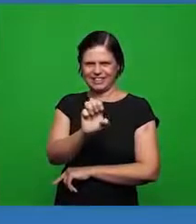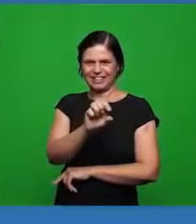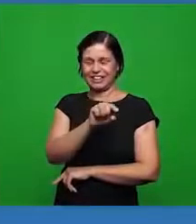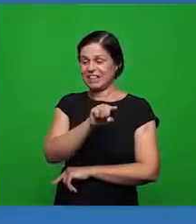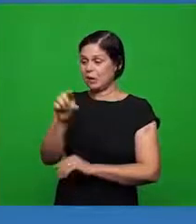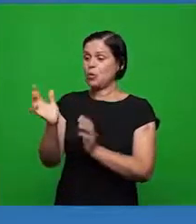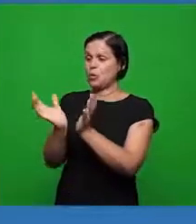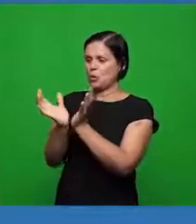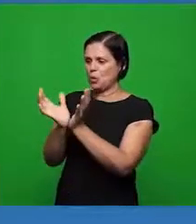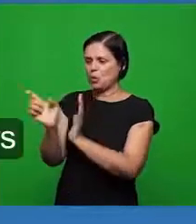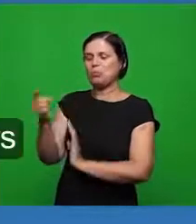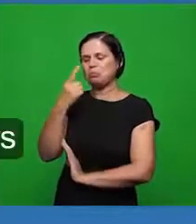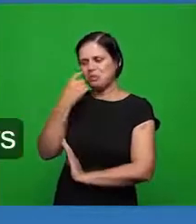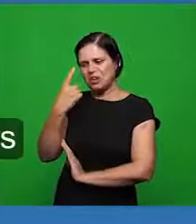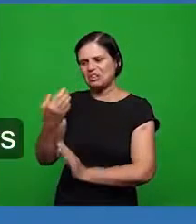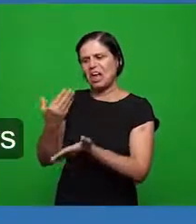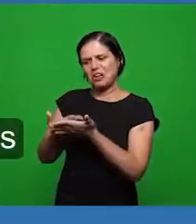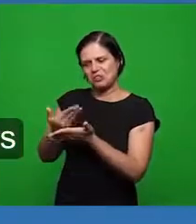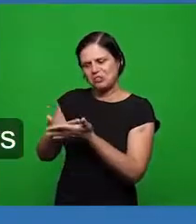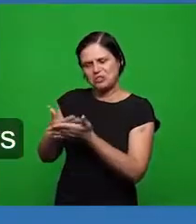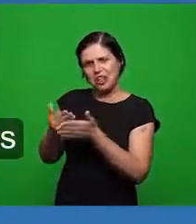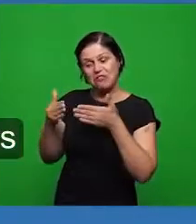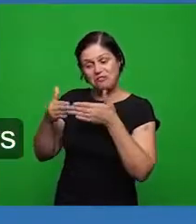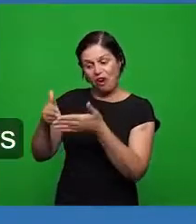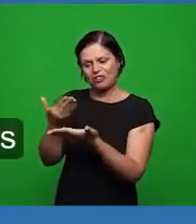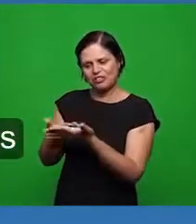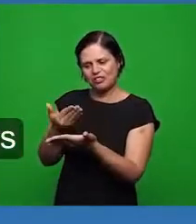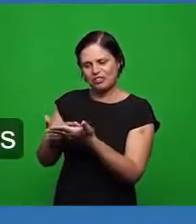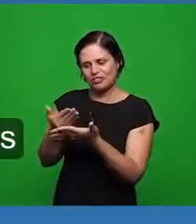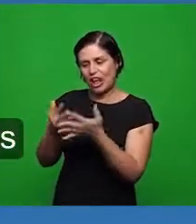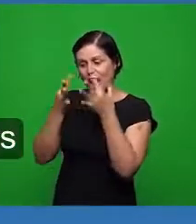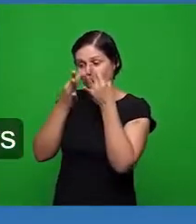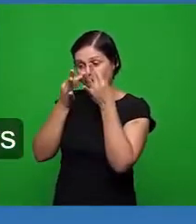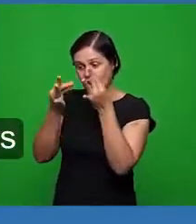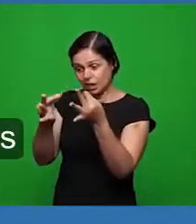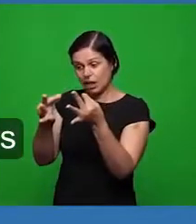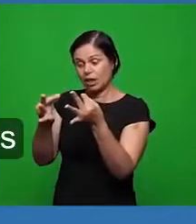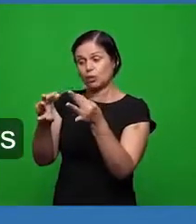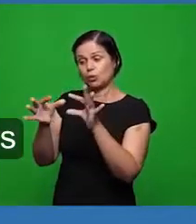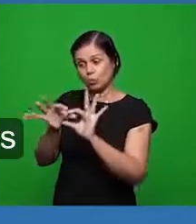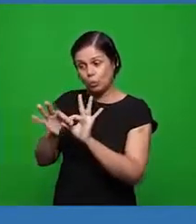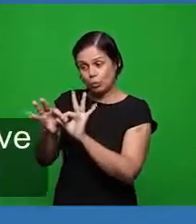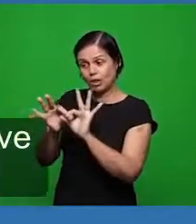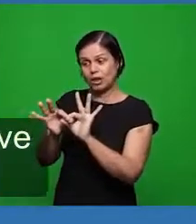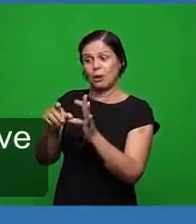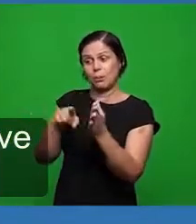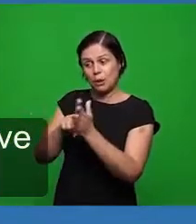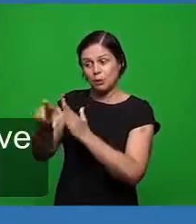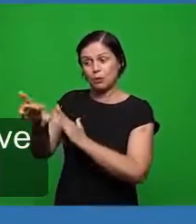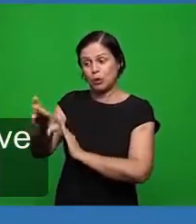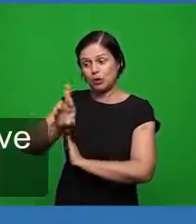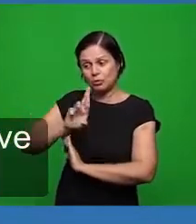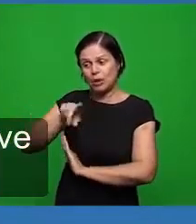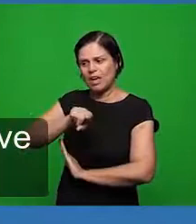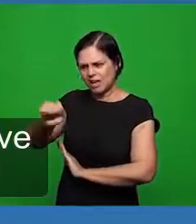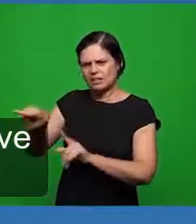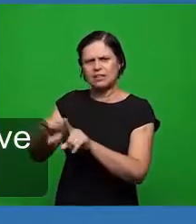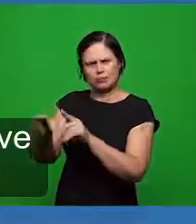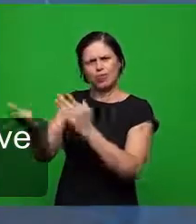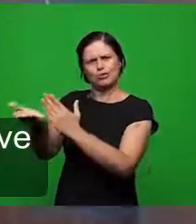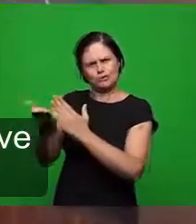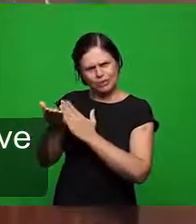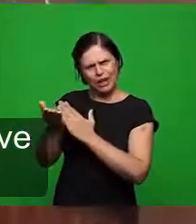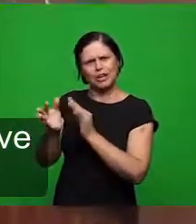interessado um grupo atento às perguntas às respostas e dando a sua contribuição